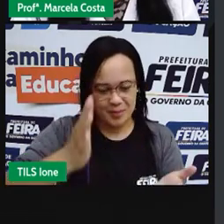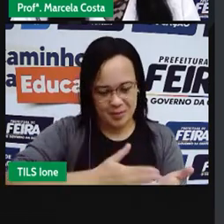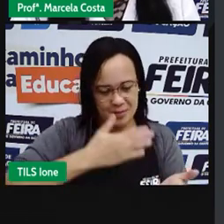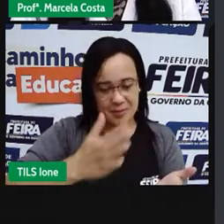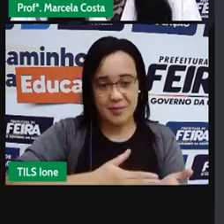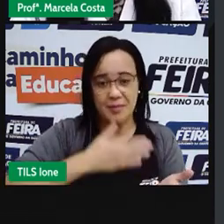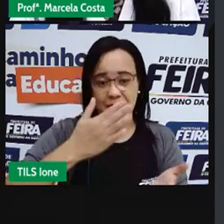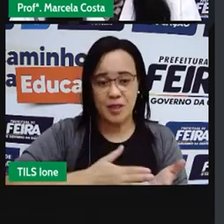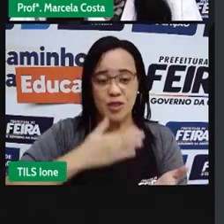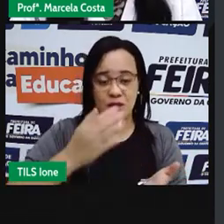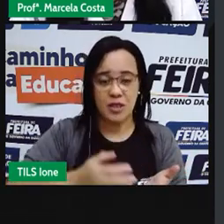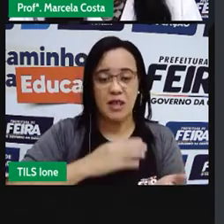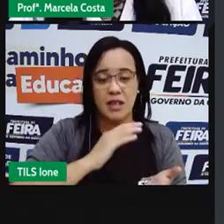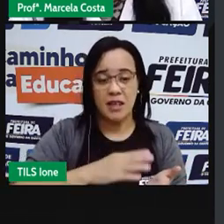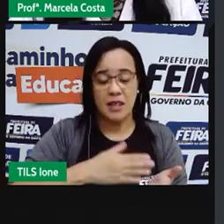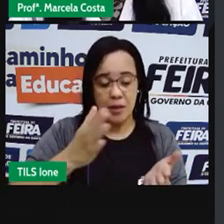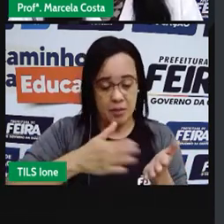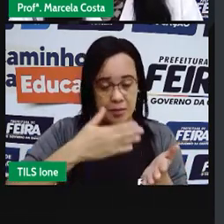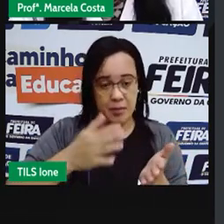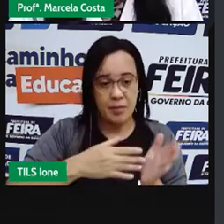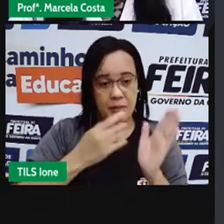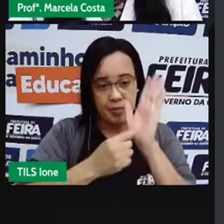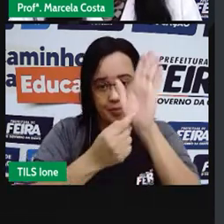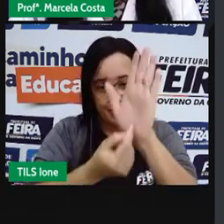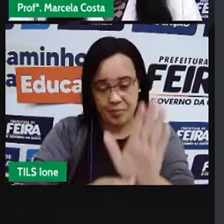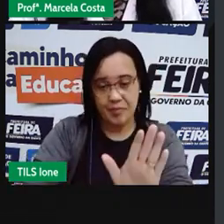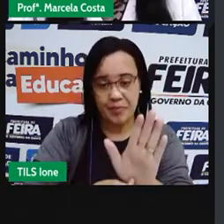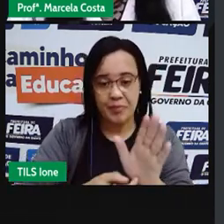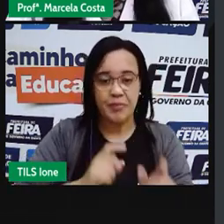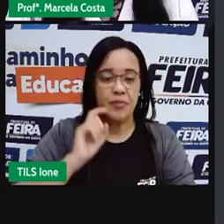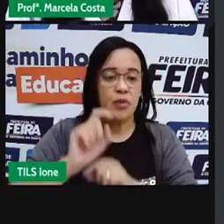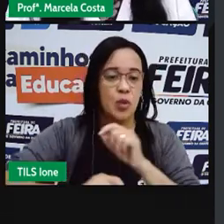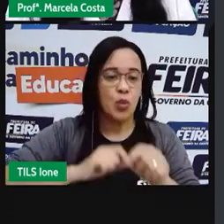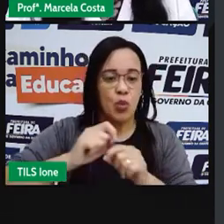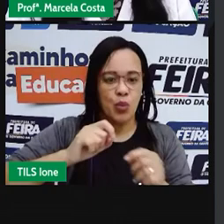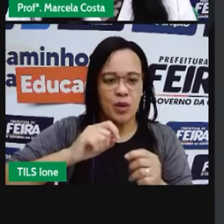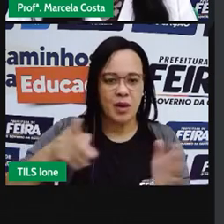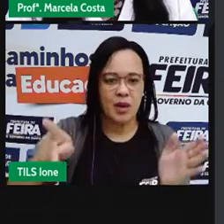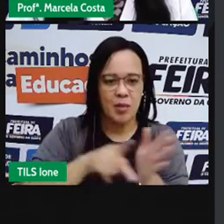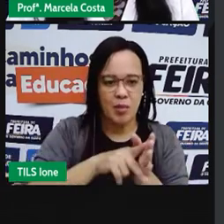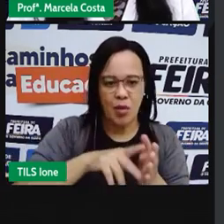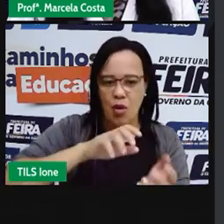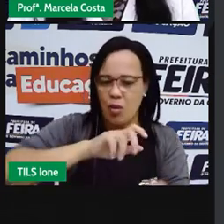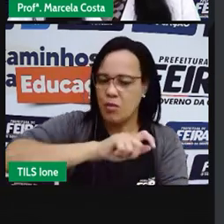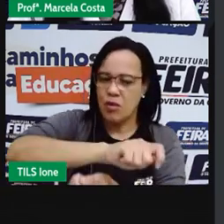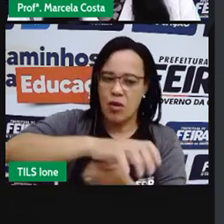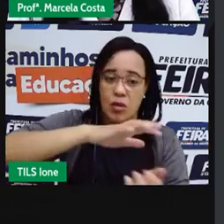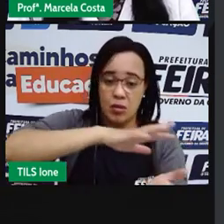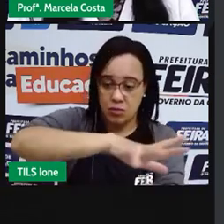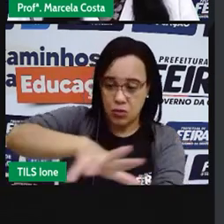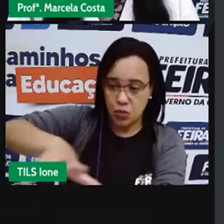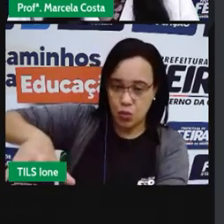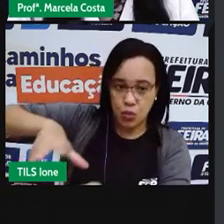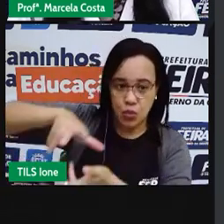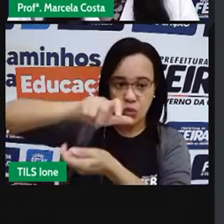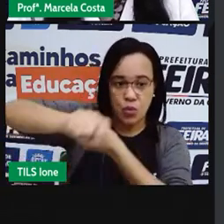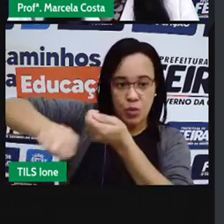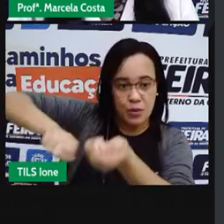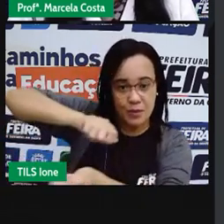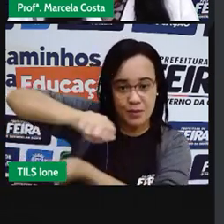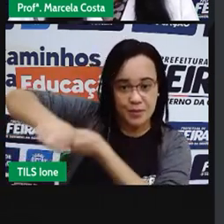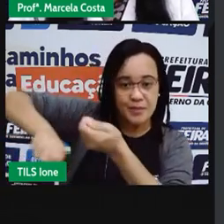Etiqueta Substantável. Ele tem 33 dicas de como enfrentar